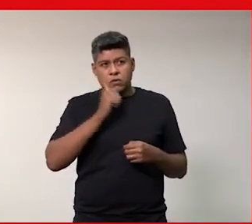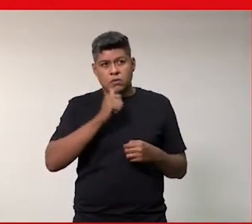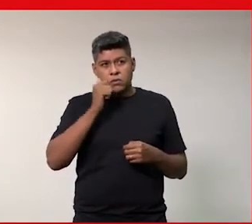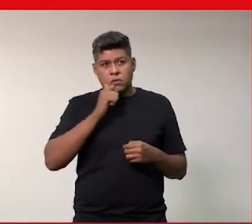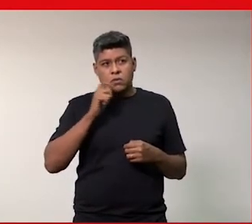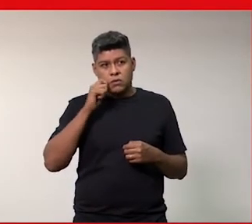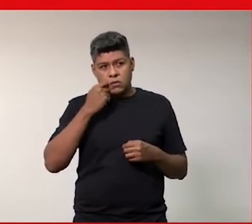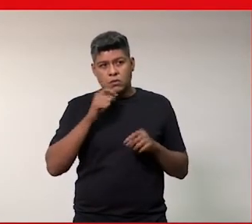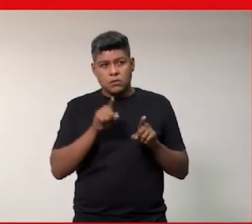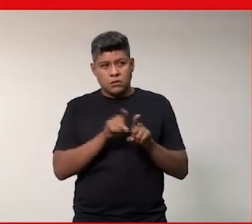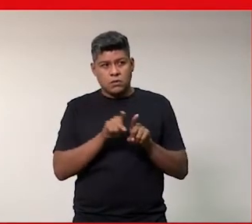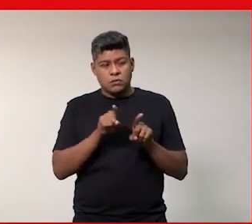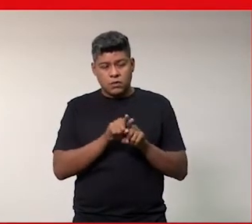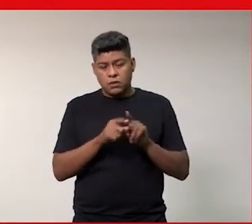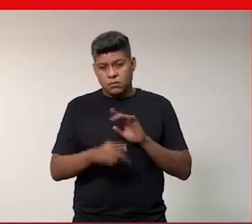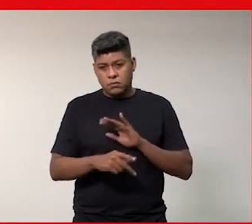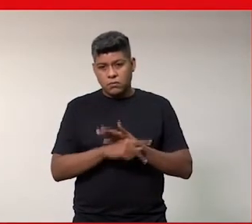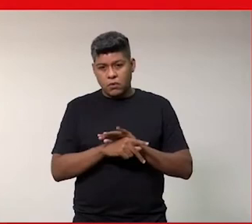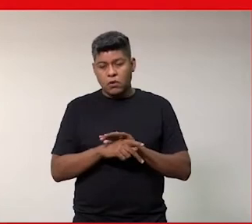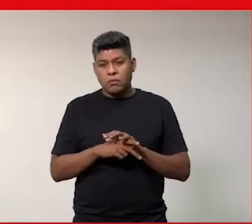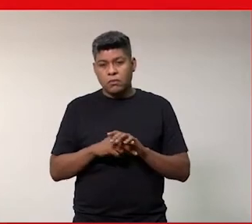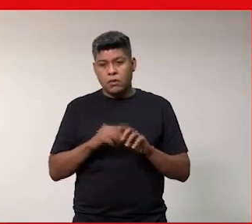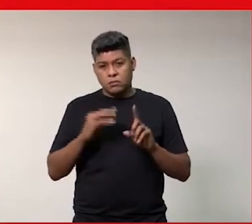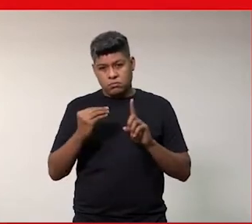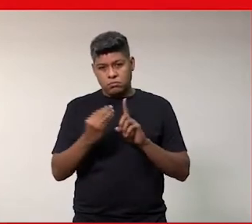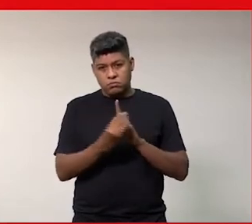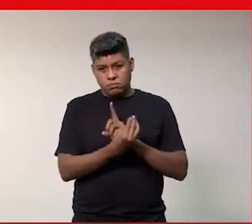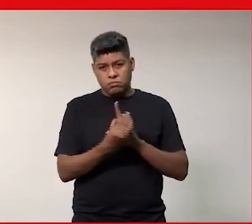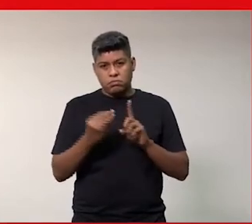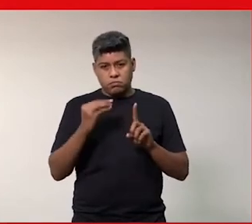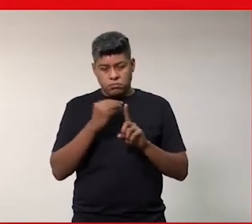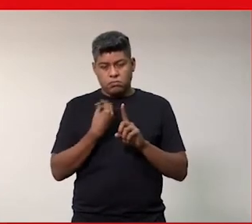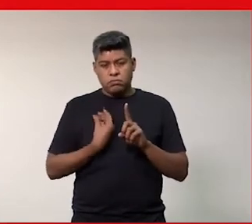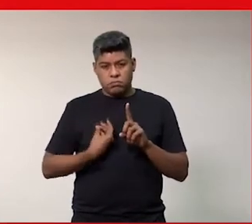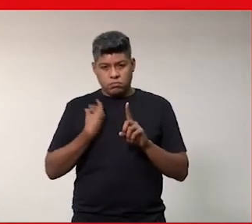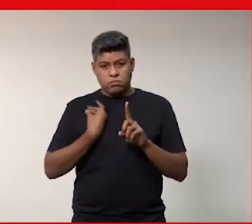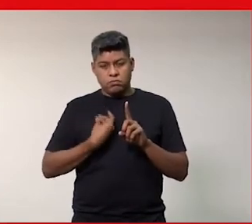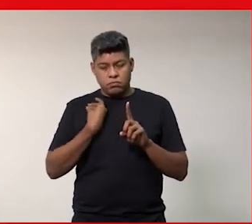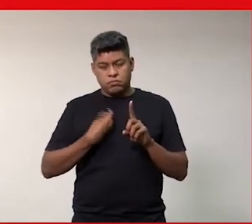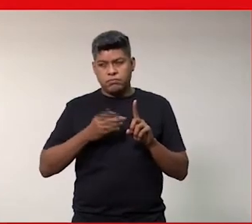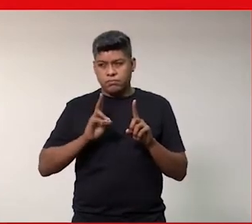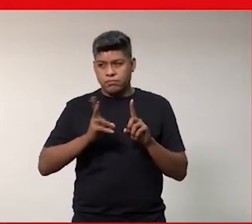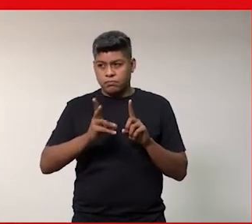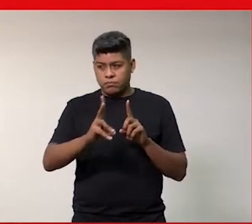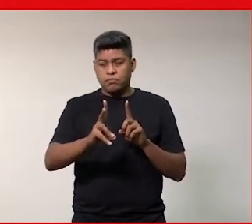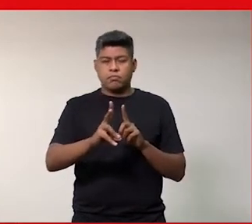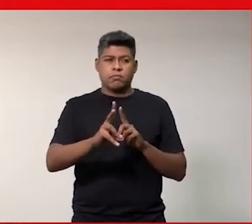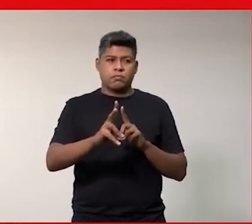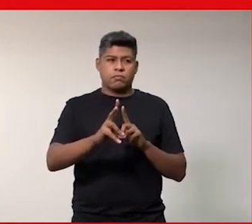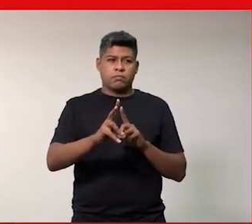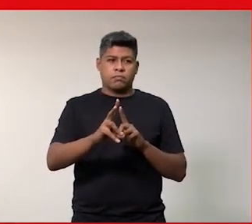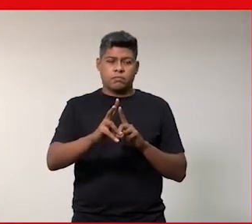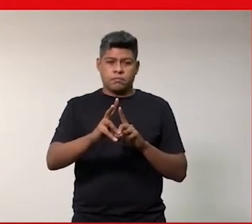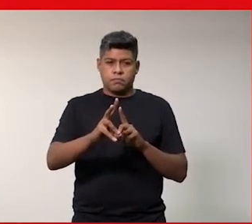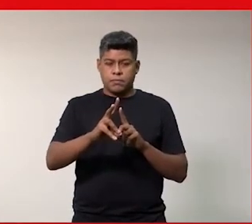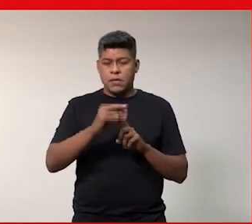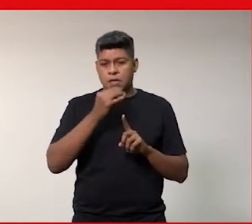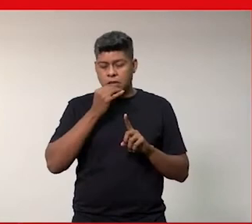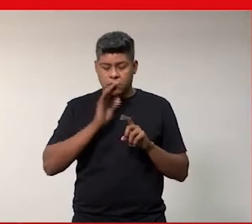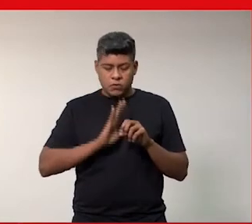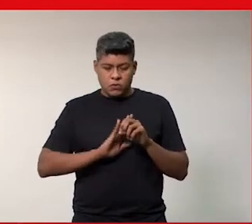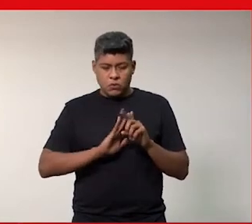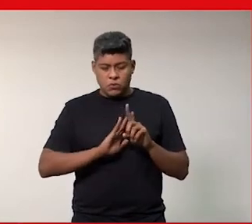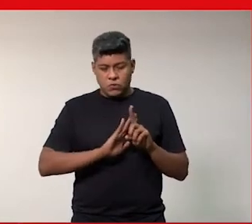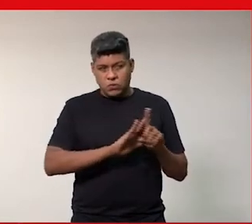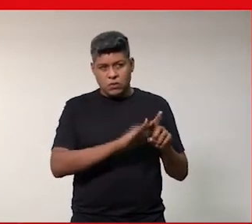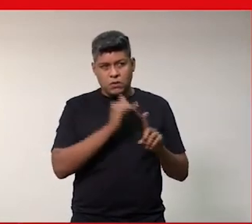negras e também da questão do assédio sexual imoral que acontece e muito também para tirar a mulher daquele